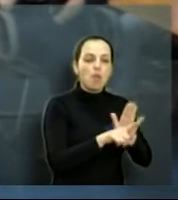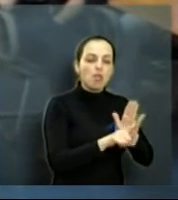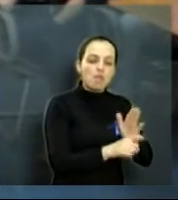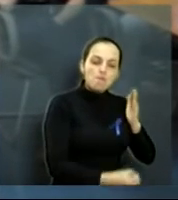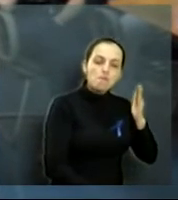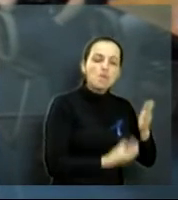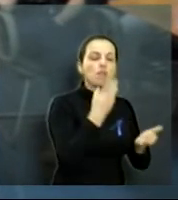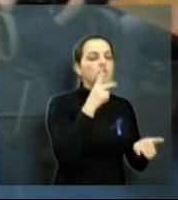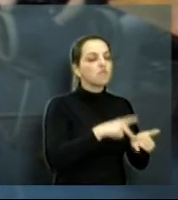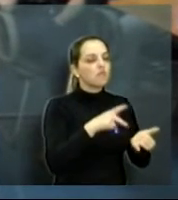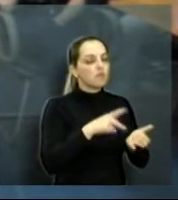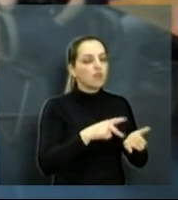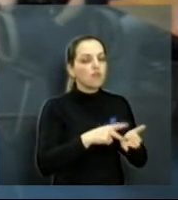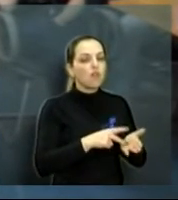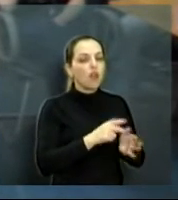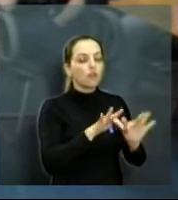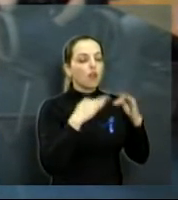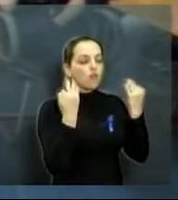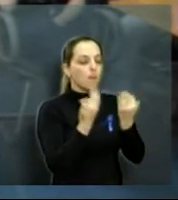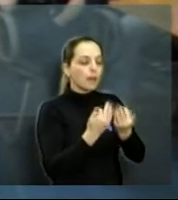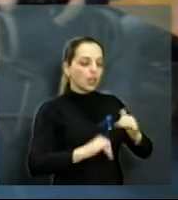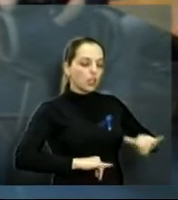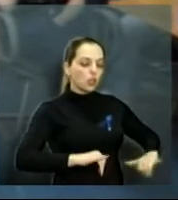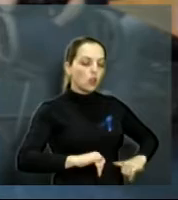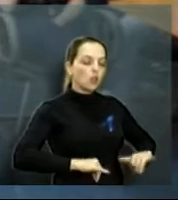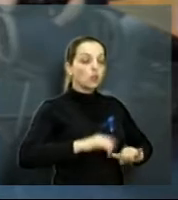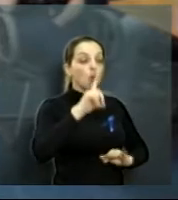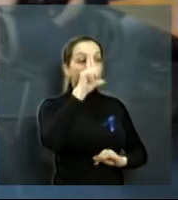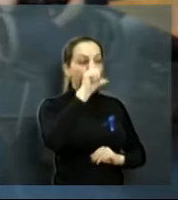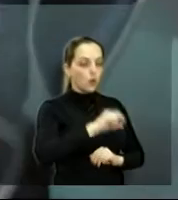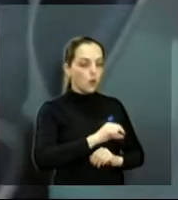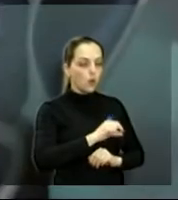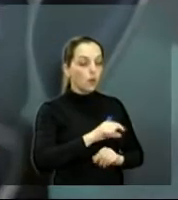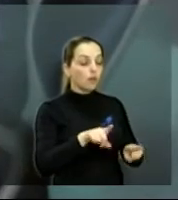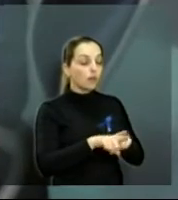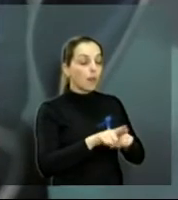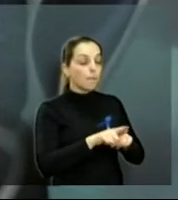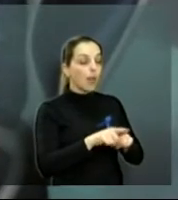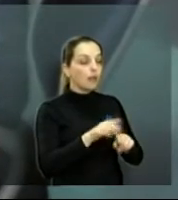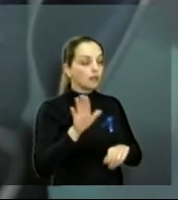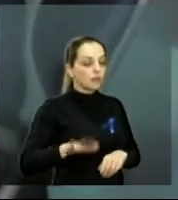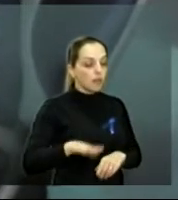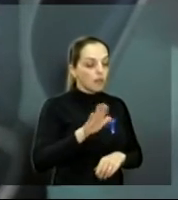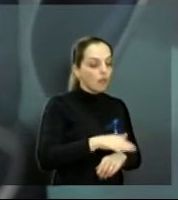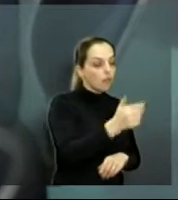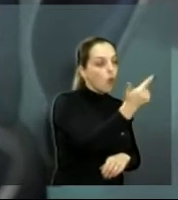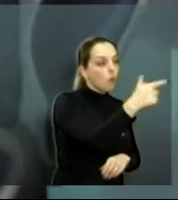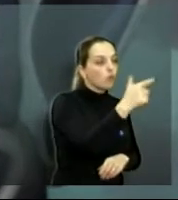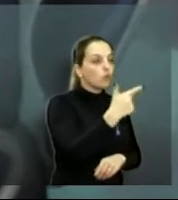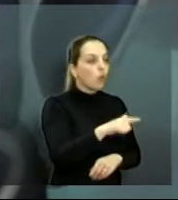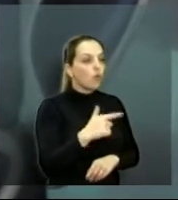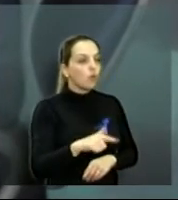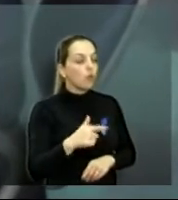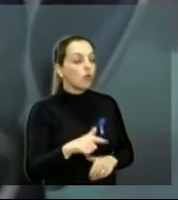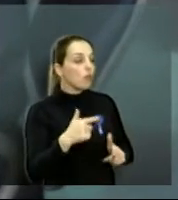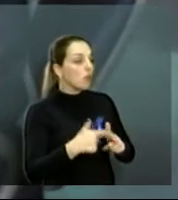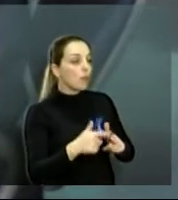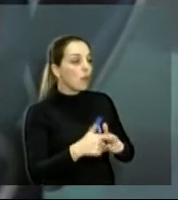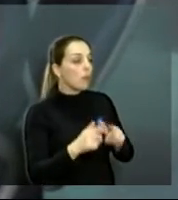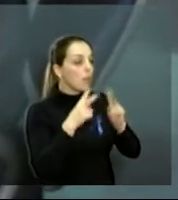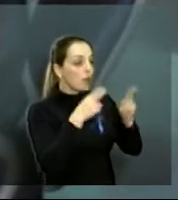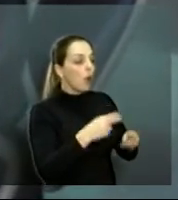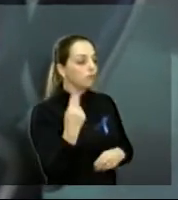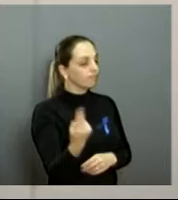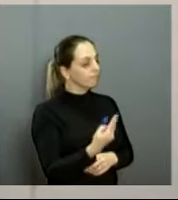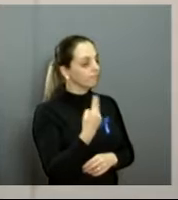dor da família e faz com que outras crianças não passem pelo mesmo que esse